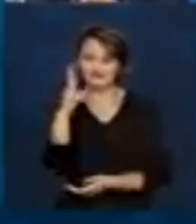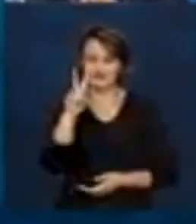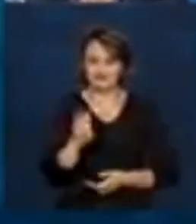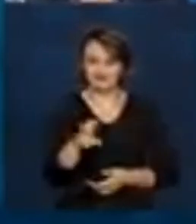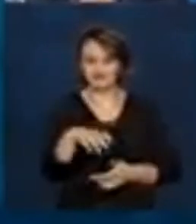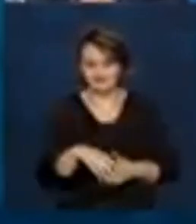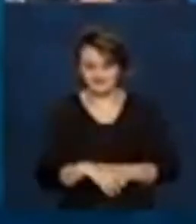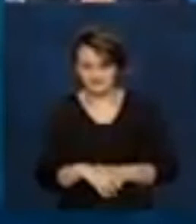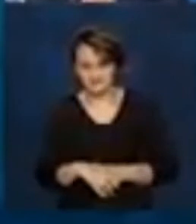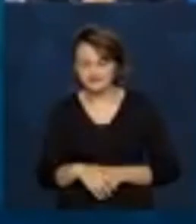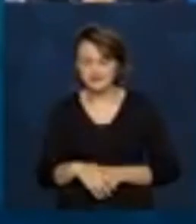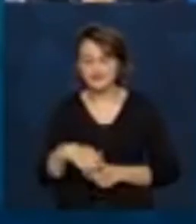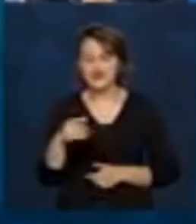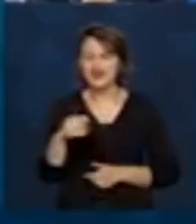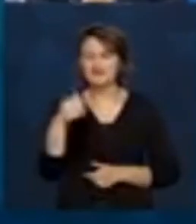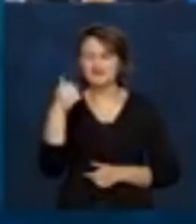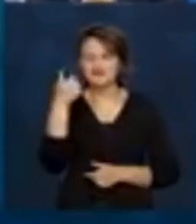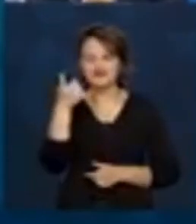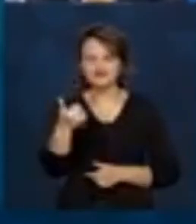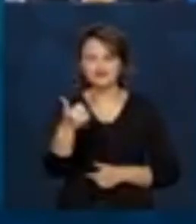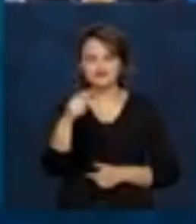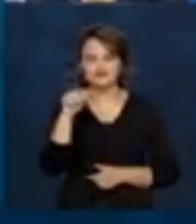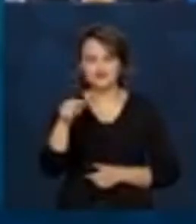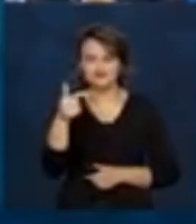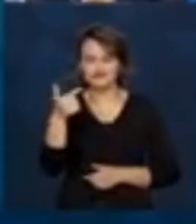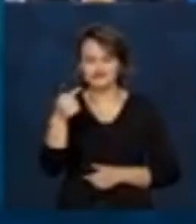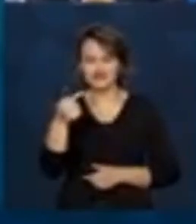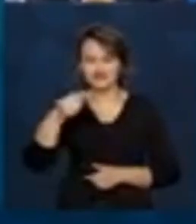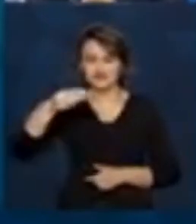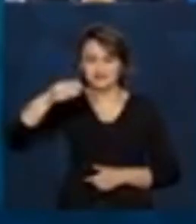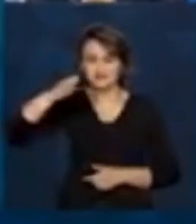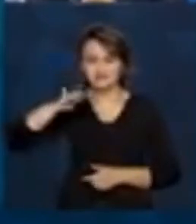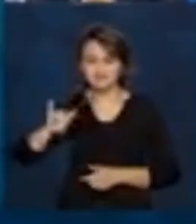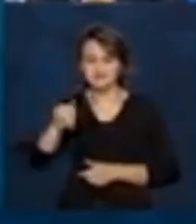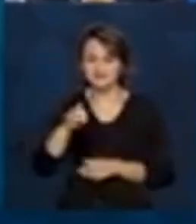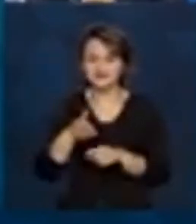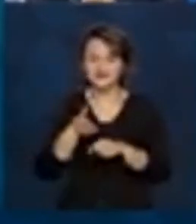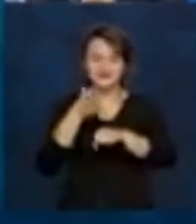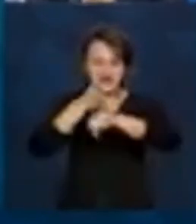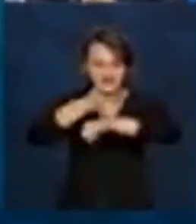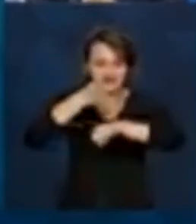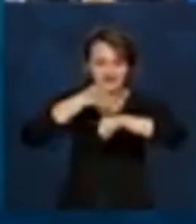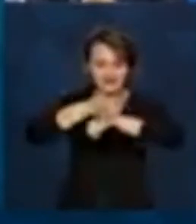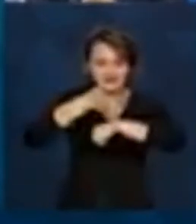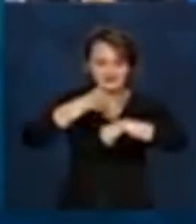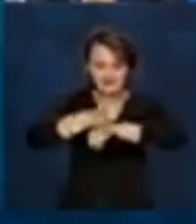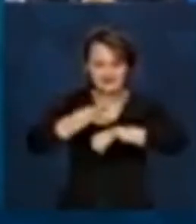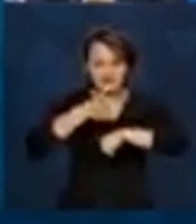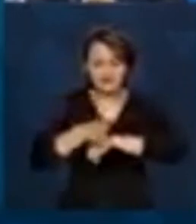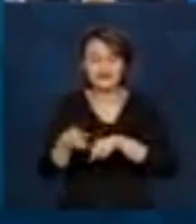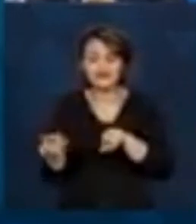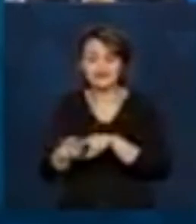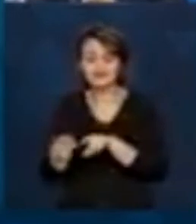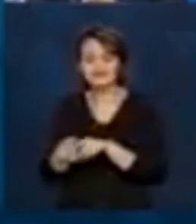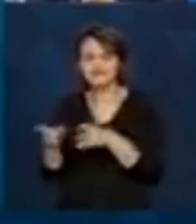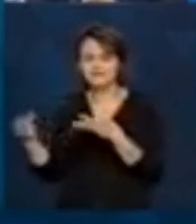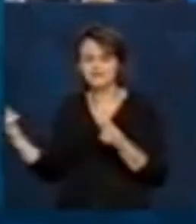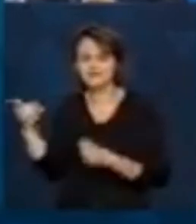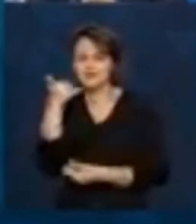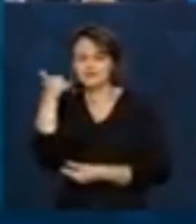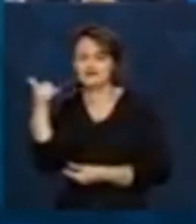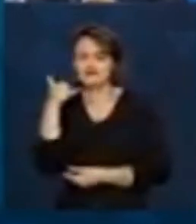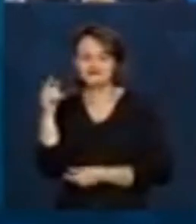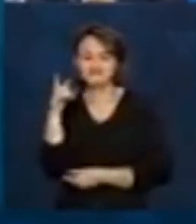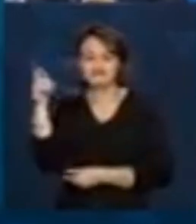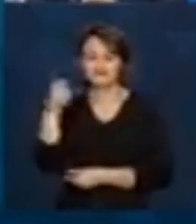bilhão de visitas ao site, e mais de 530 milhões de ligações à Central 111.